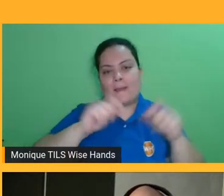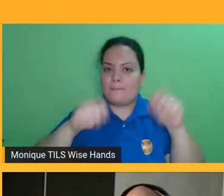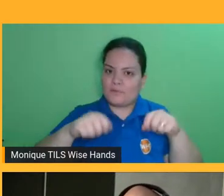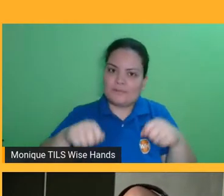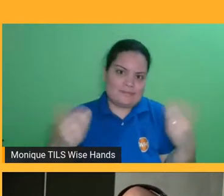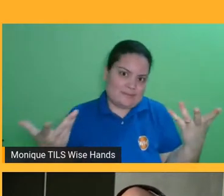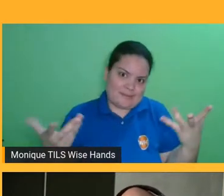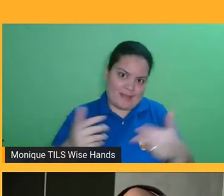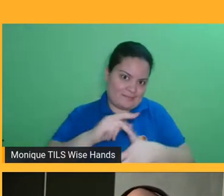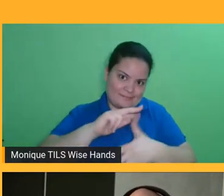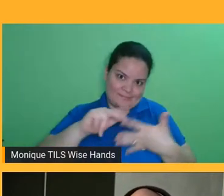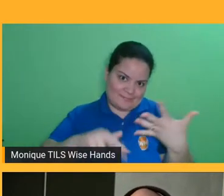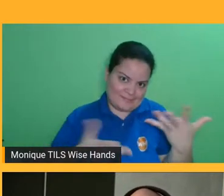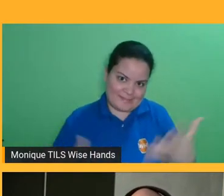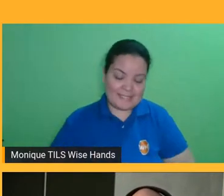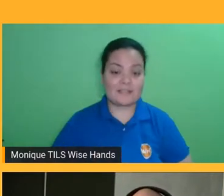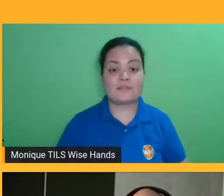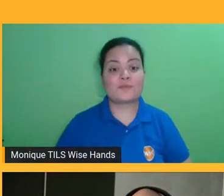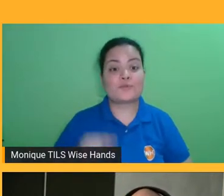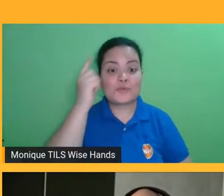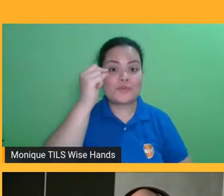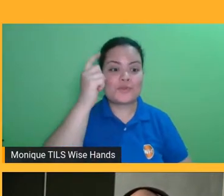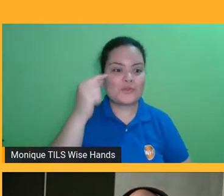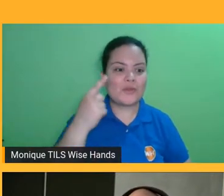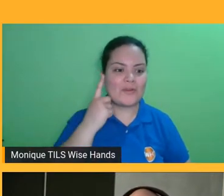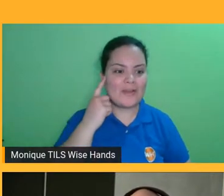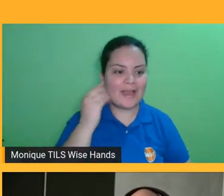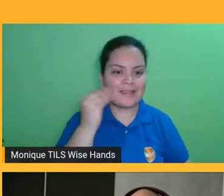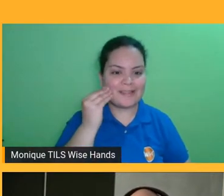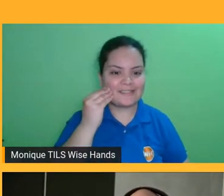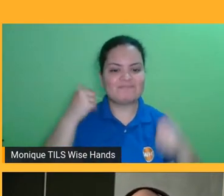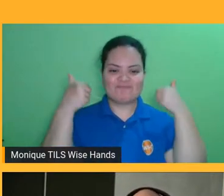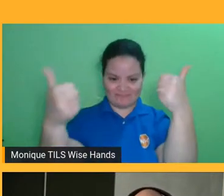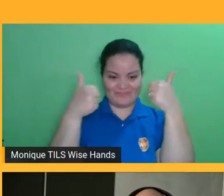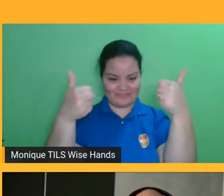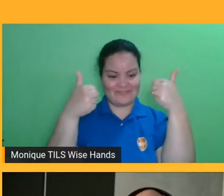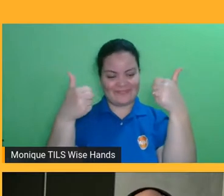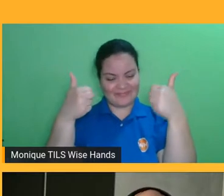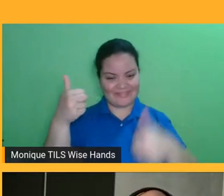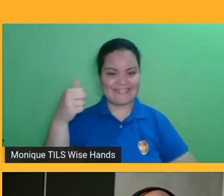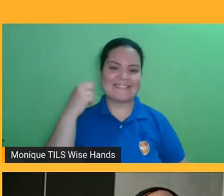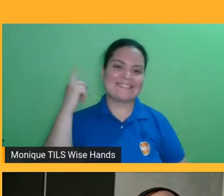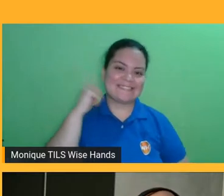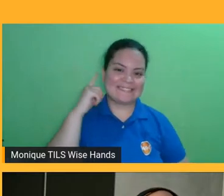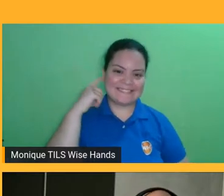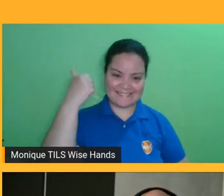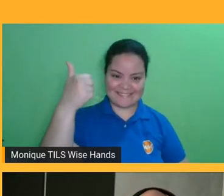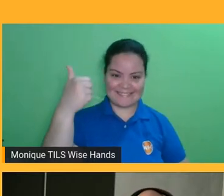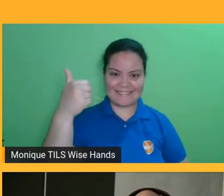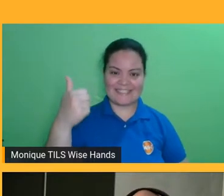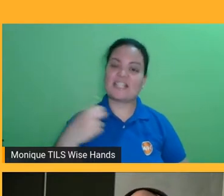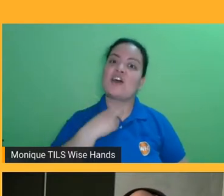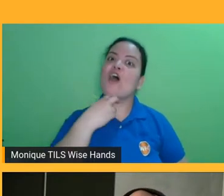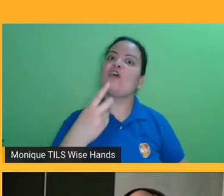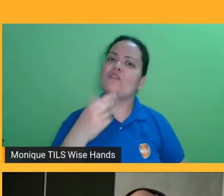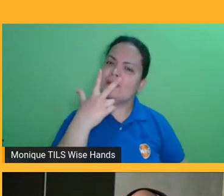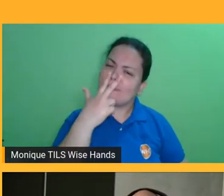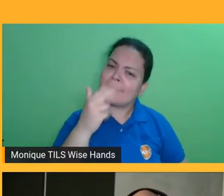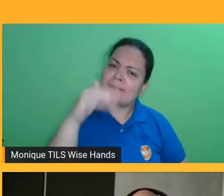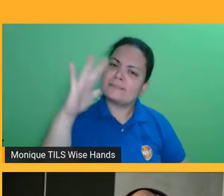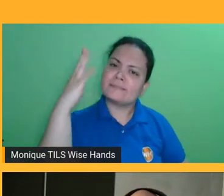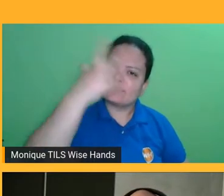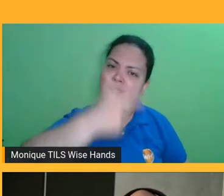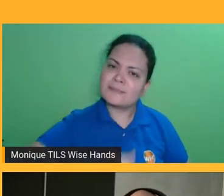Júnior, será que? Vamos testar? Óbvio, ficou bom? Opa, agora sim. Tua voz está até mais bonita, eu acho, no